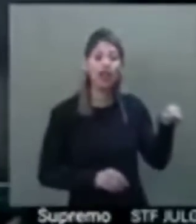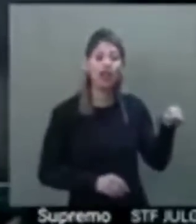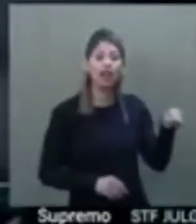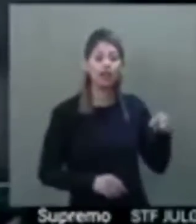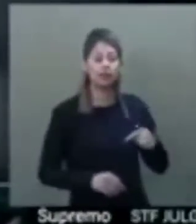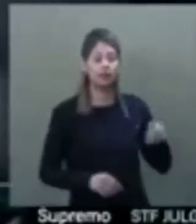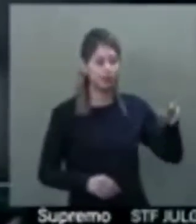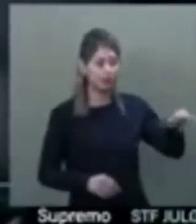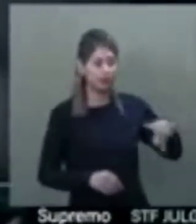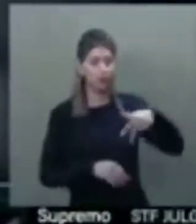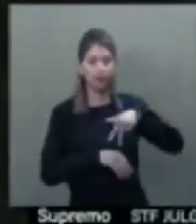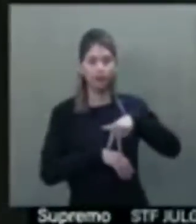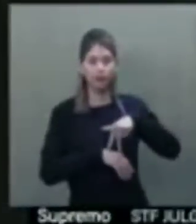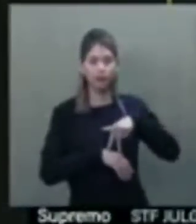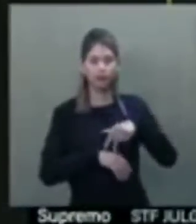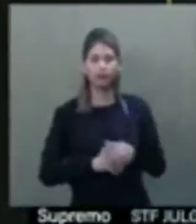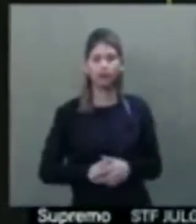votação.